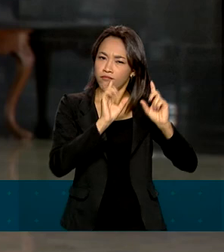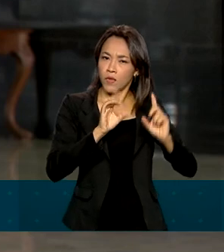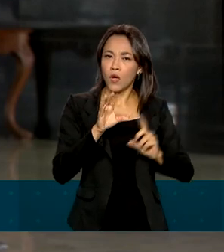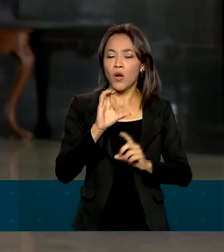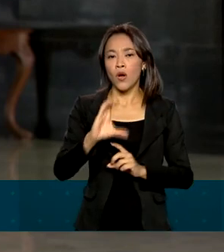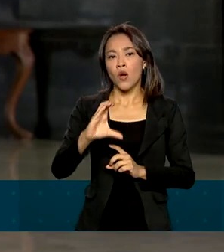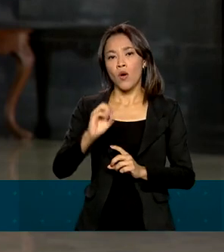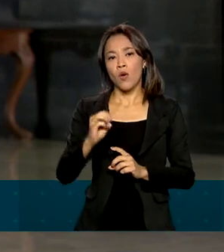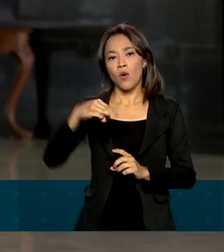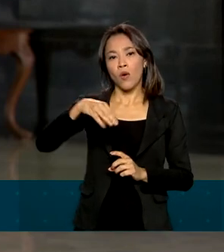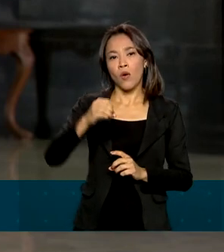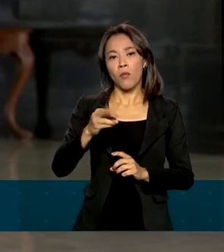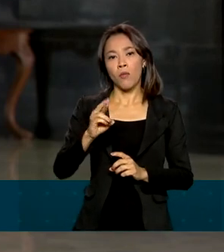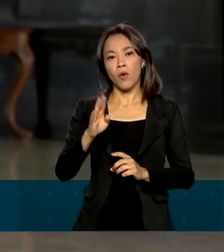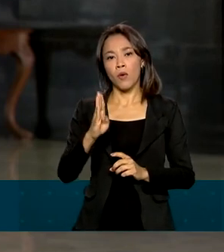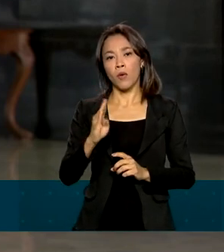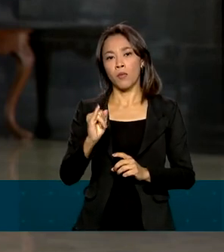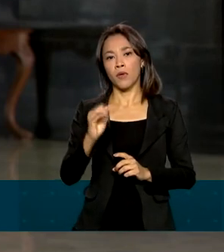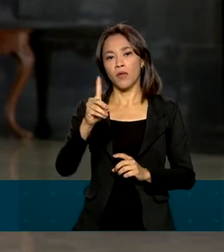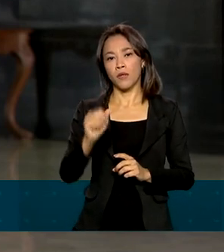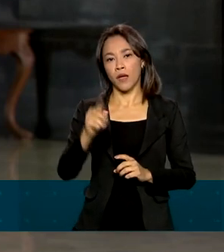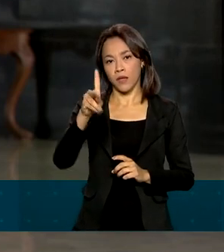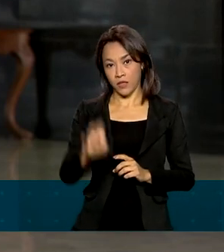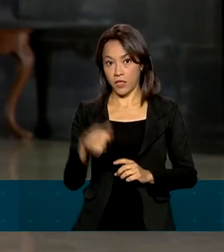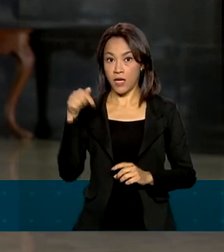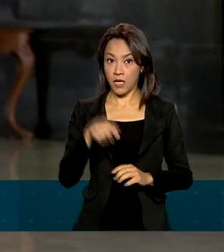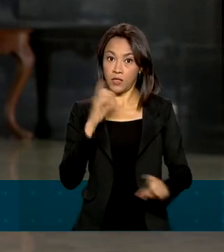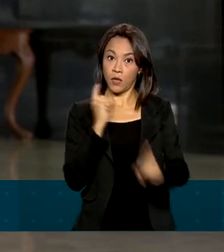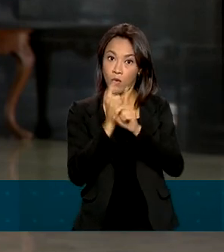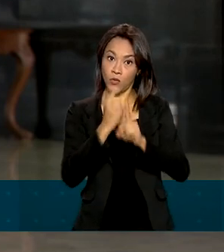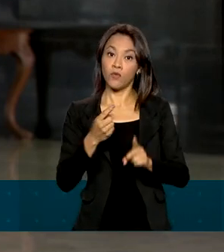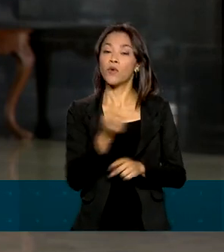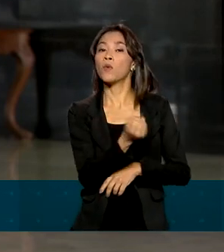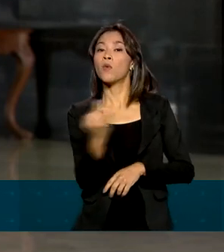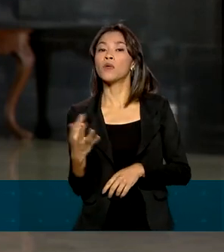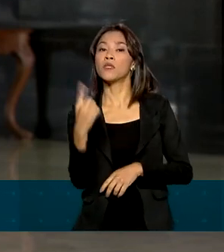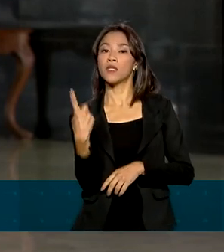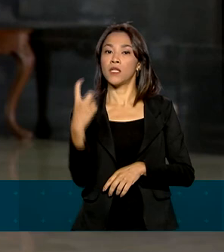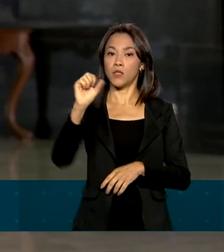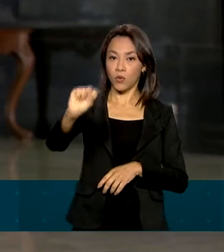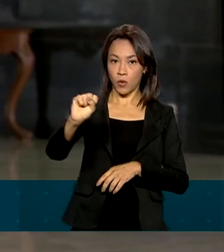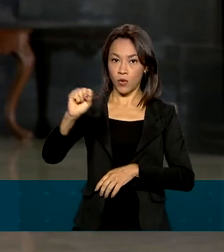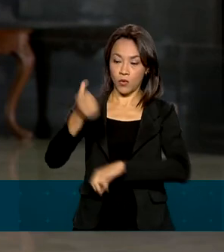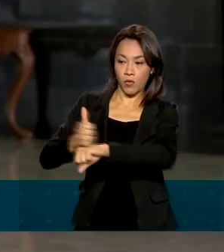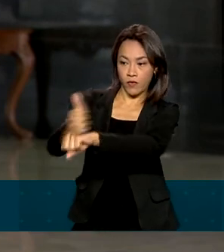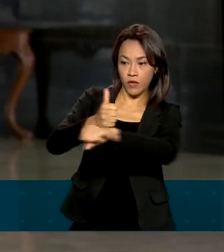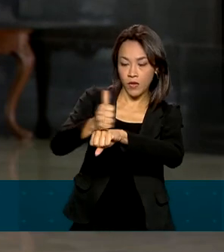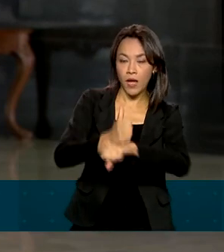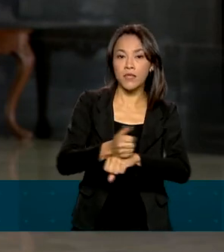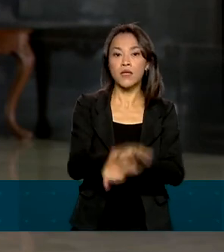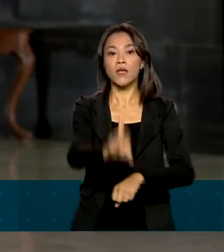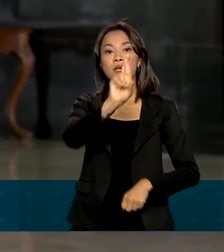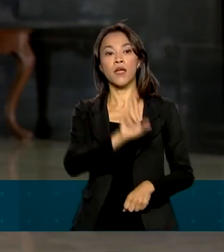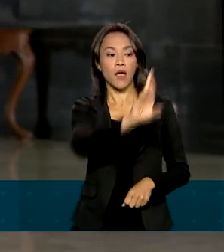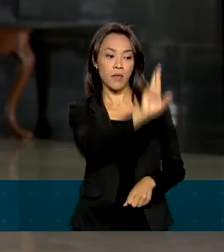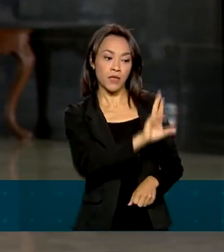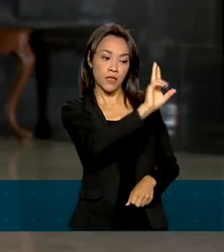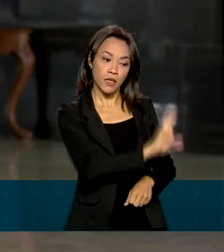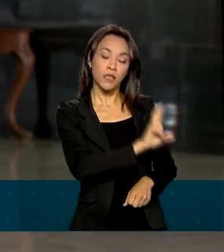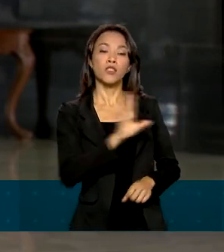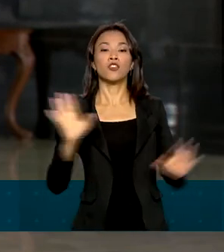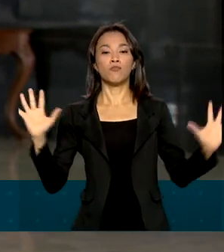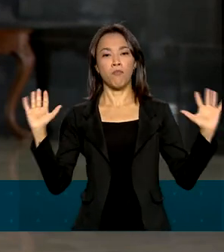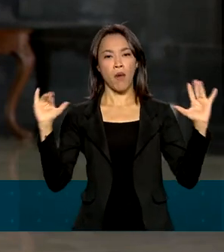pública ocorrida ontem aqui em Brasília. Ao todo, 18 especialistas e representantes de entidades participaram do